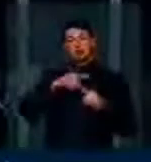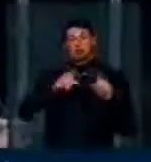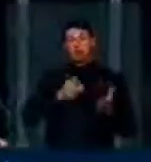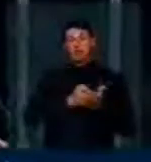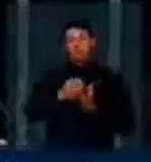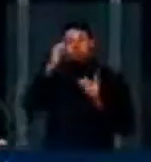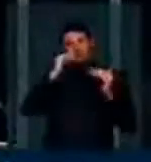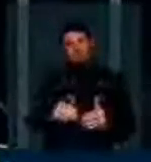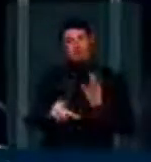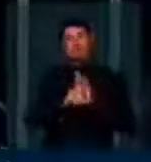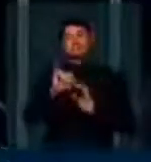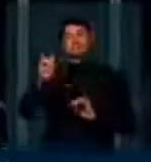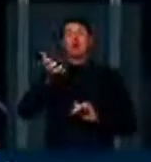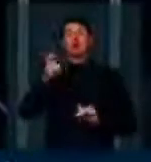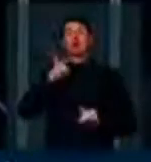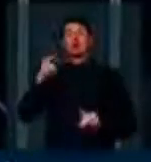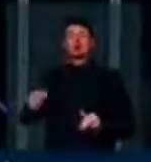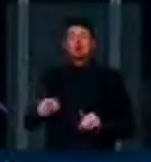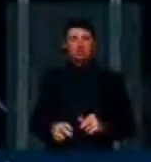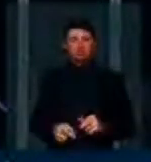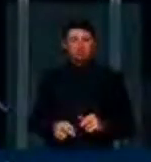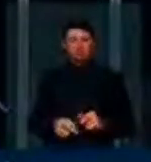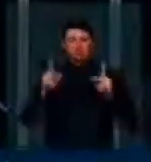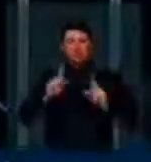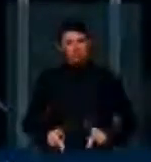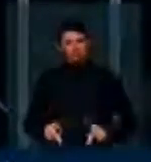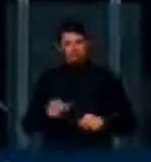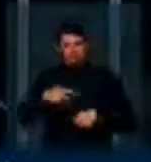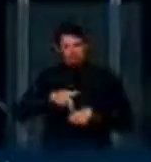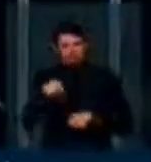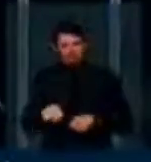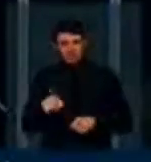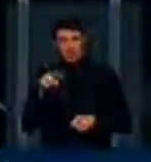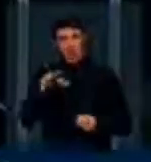cumprir a lei brasileira se quiser. Essa não é uma postura de uma ação soberana, é postura de colônia.